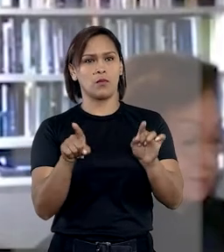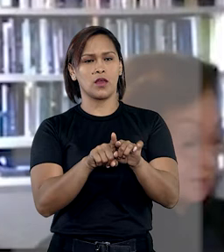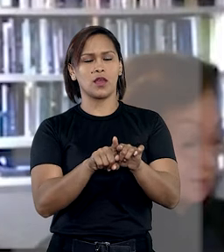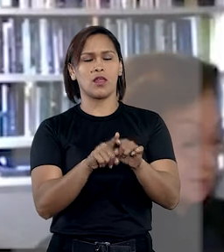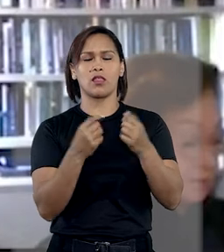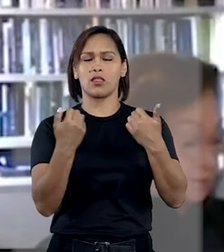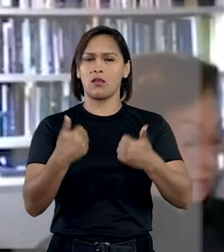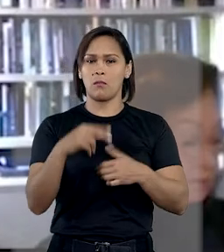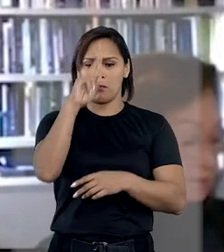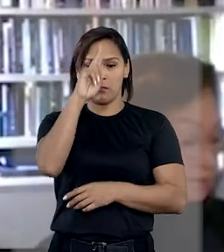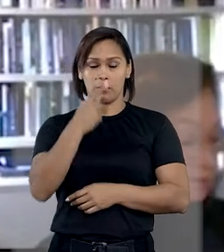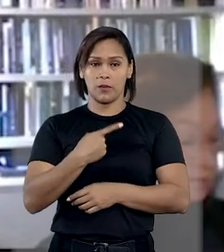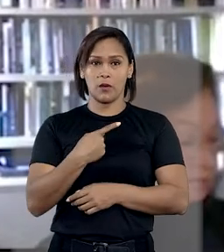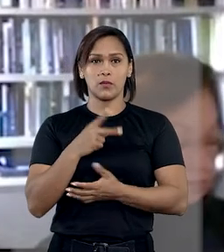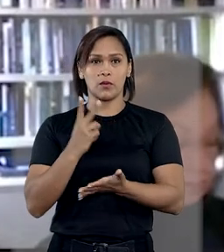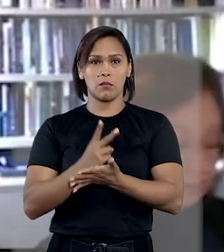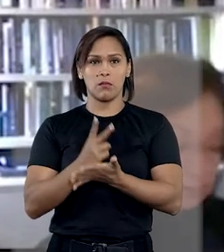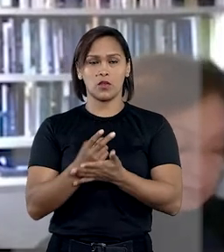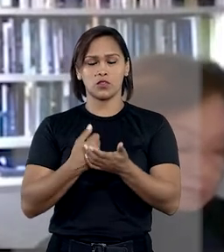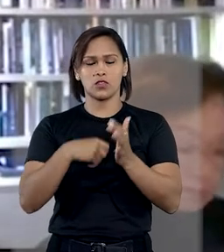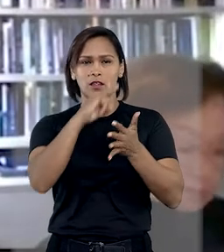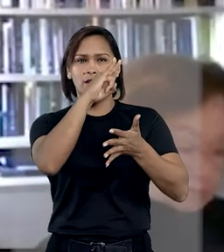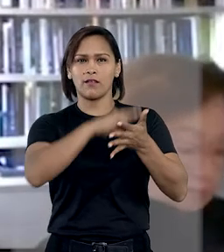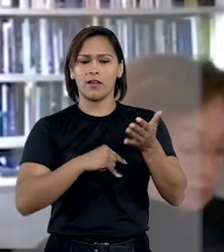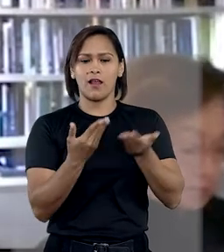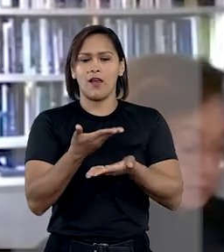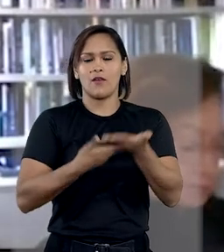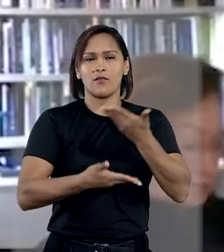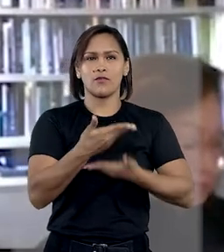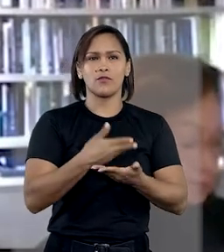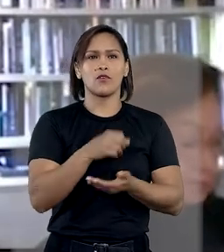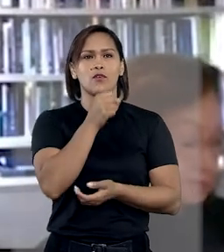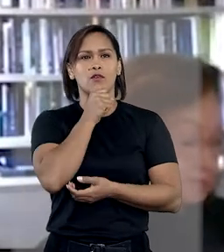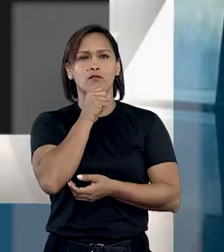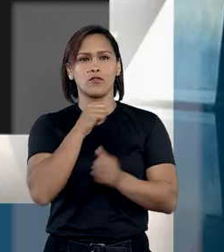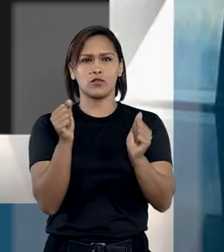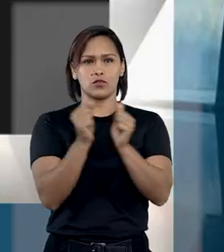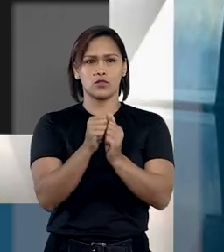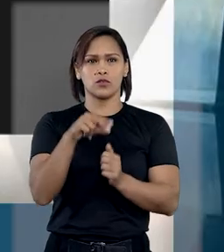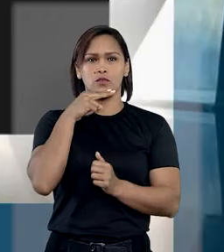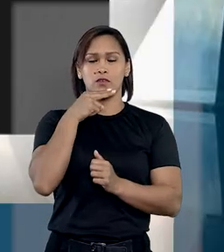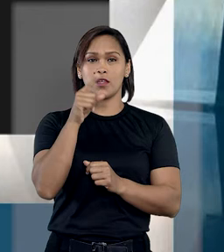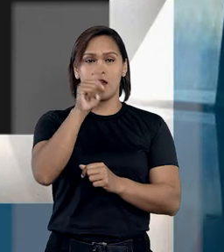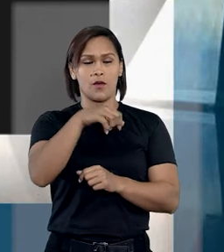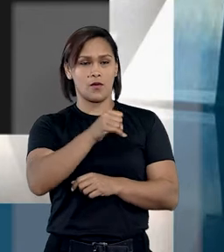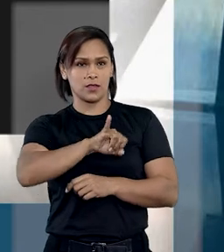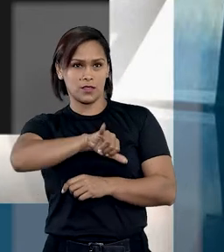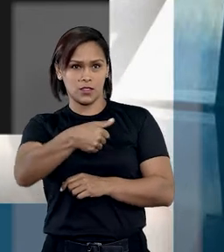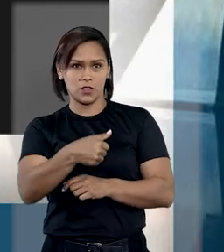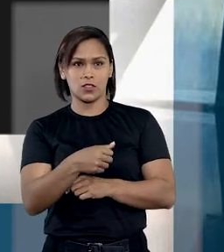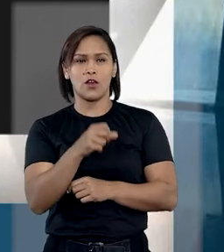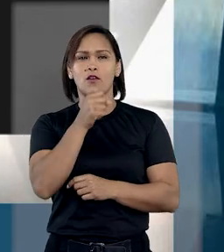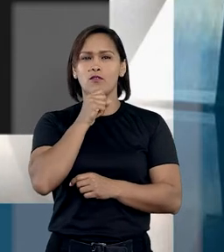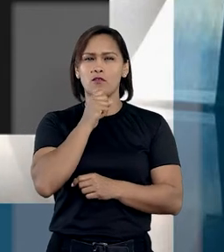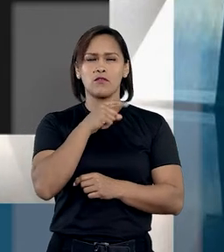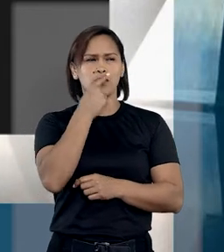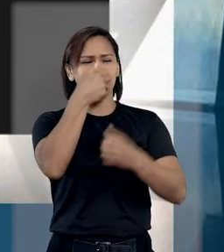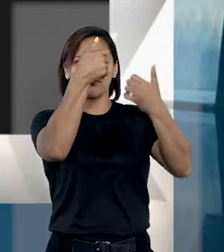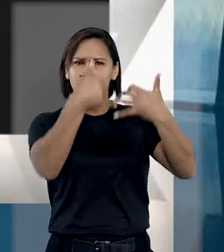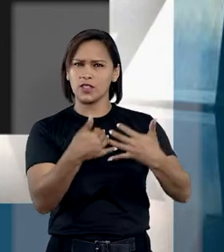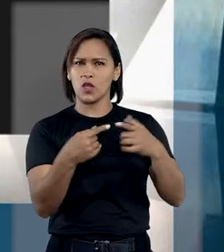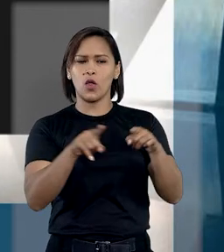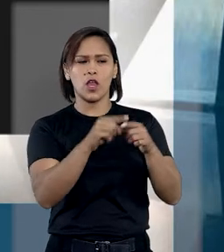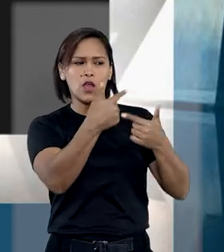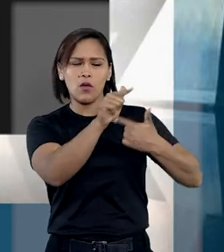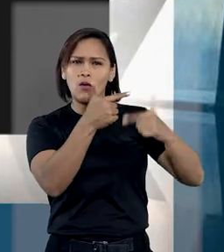próprio e personalíssimo de pleitear a declaração de relação à voenga. Ao STJ, o suposto avô alegou, entre